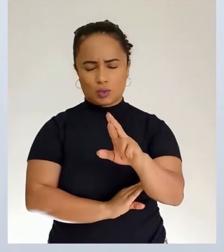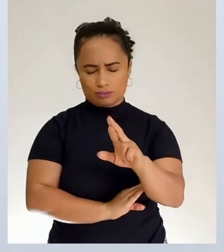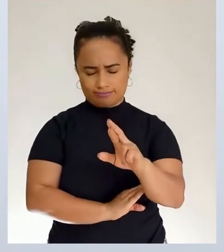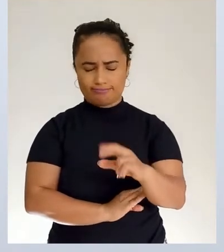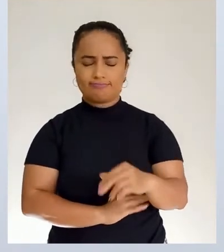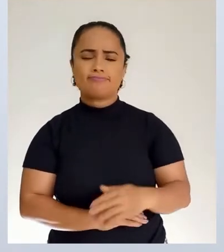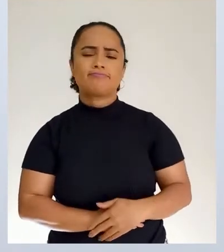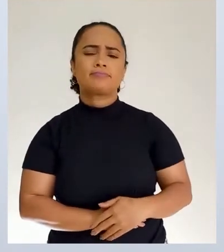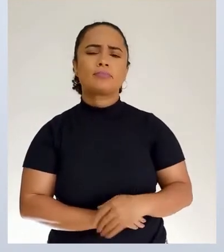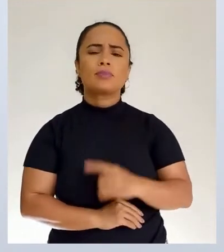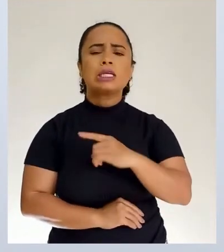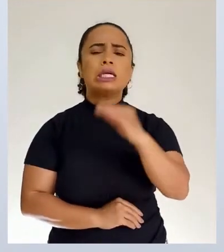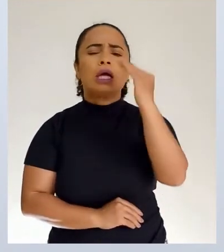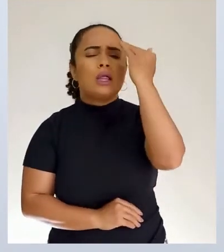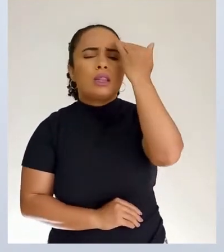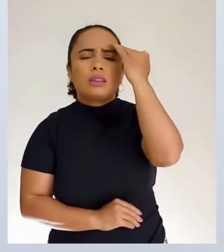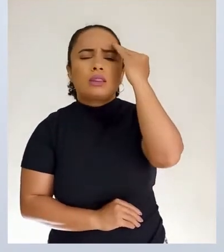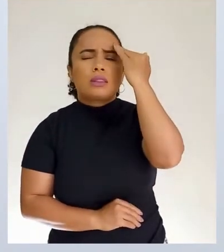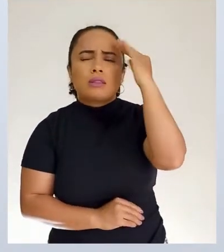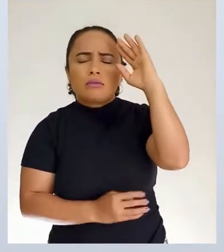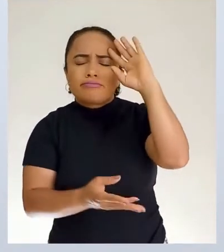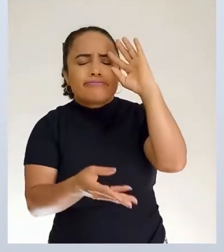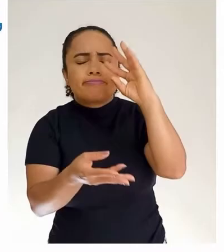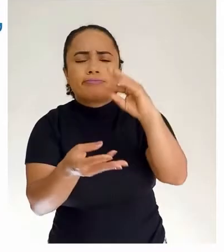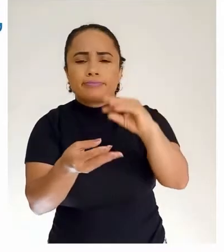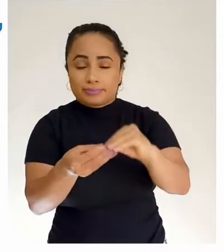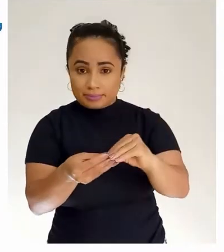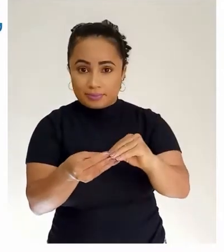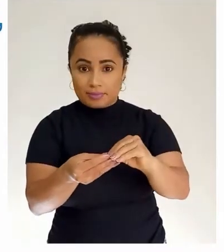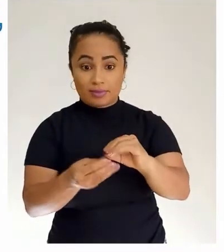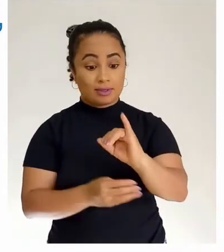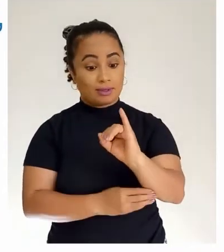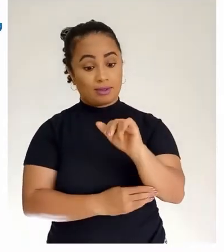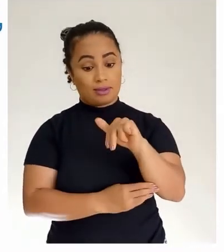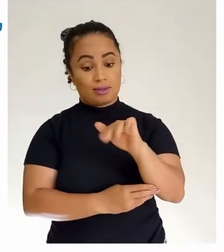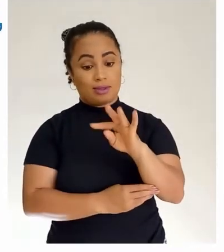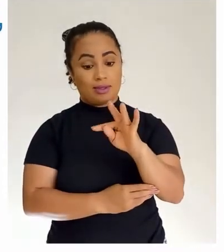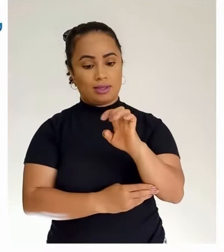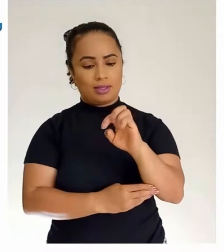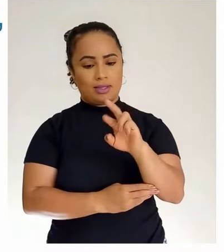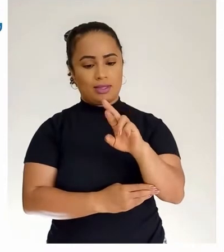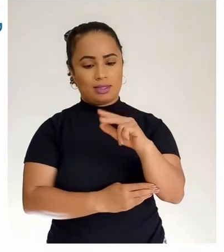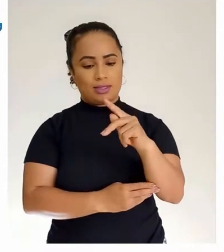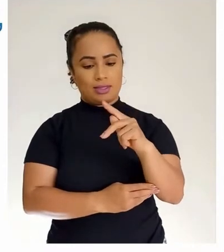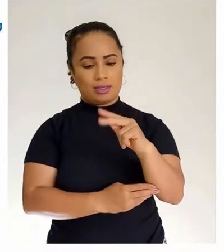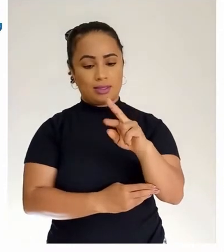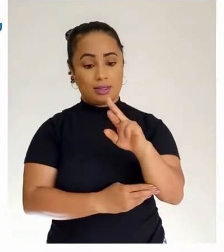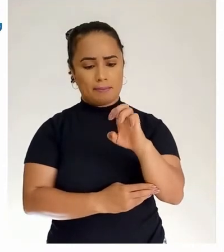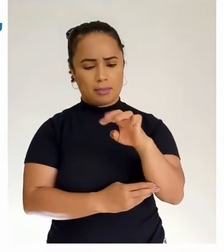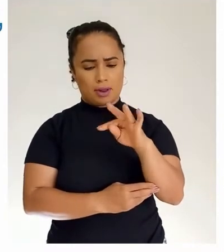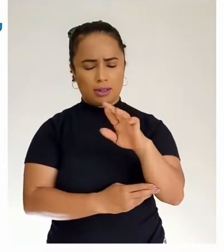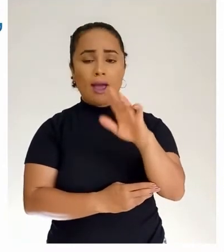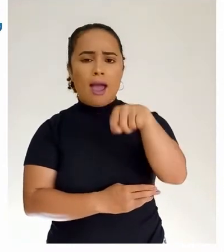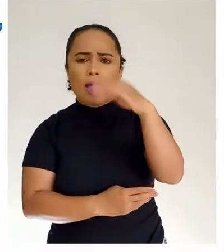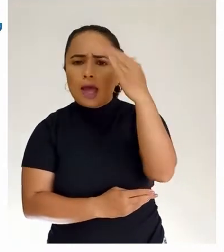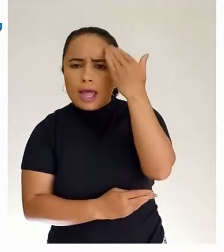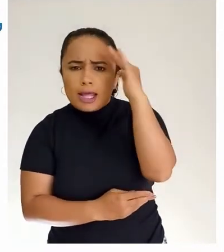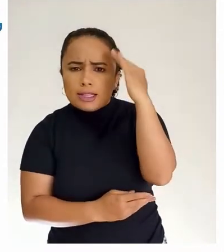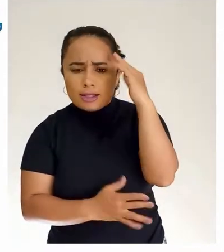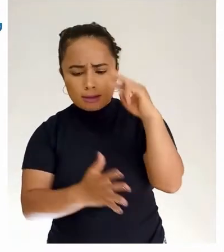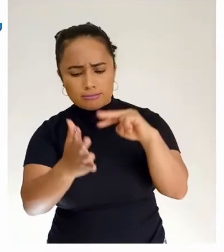Interpretar. O que é interpretar? determinar com certeza o sentido de um texto,